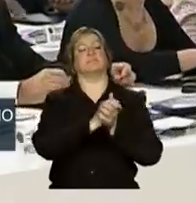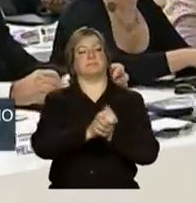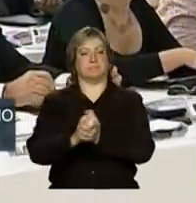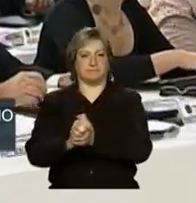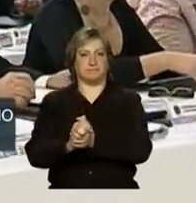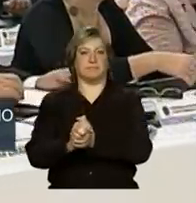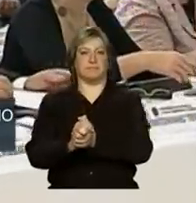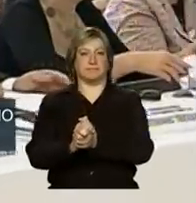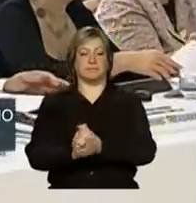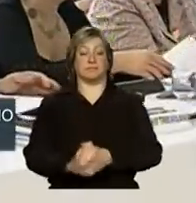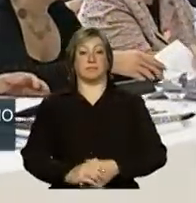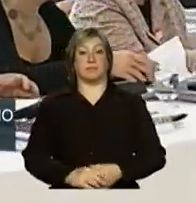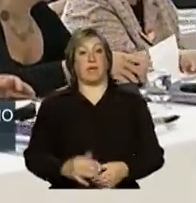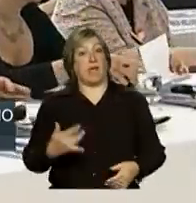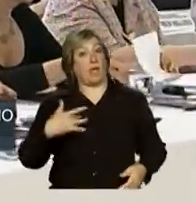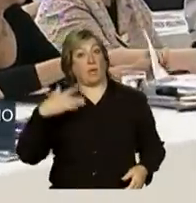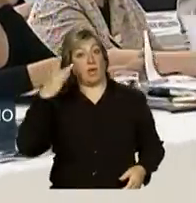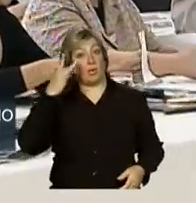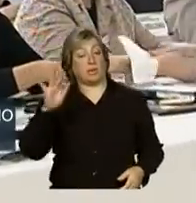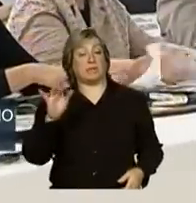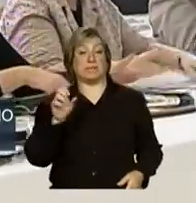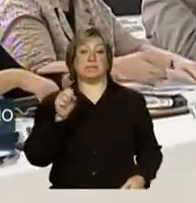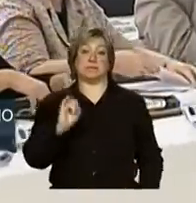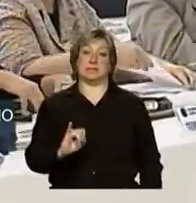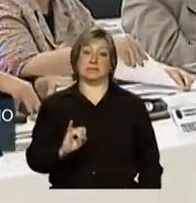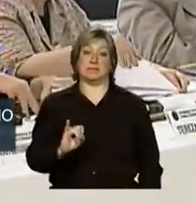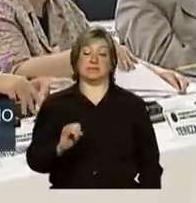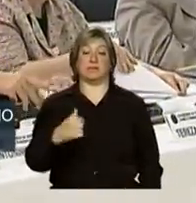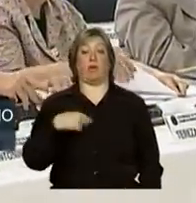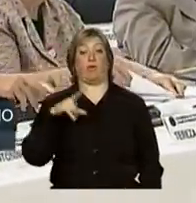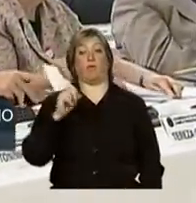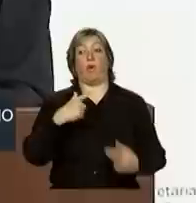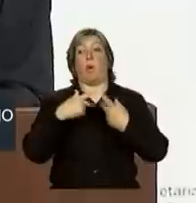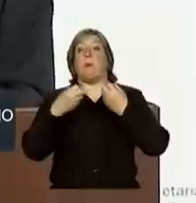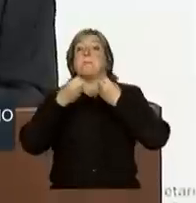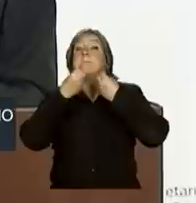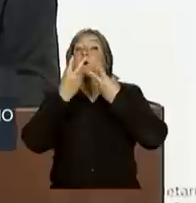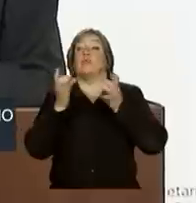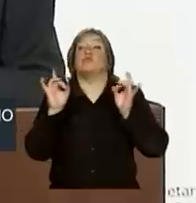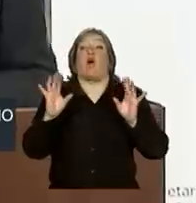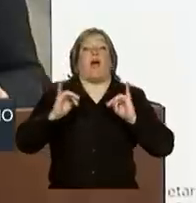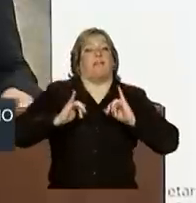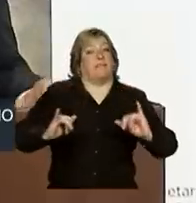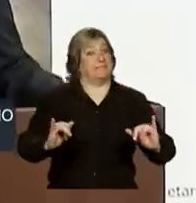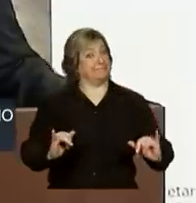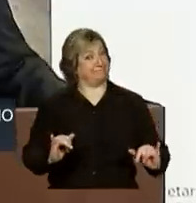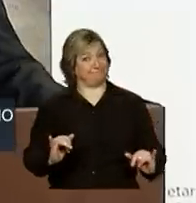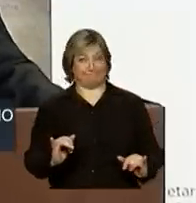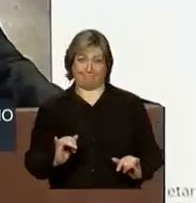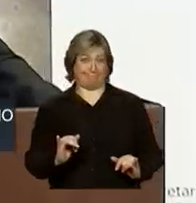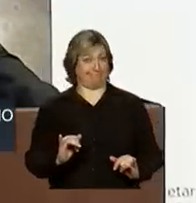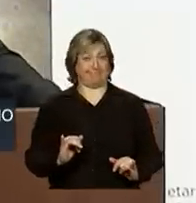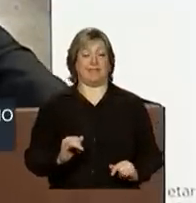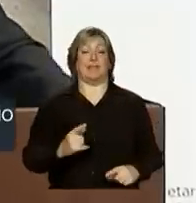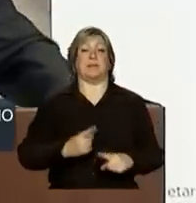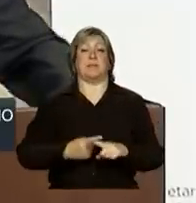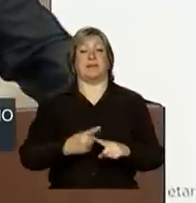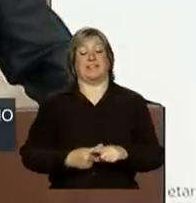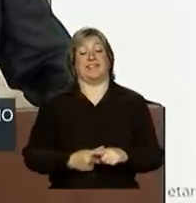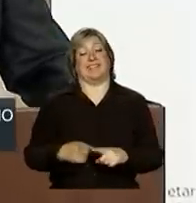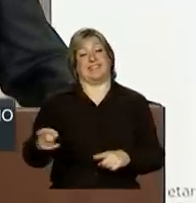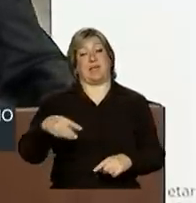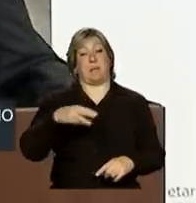E não sei se eu vou ter boas notícias, só boas notícias, conforme disse o ministro Moreira